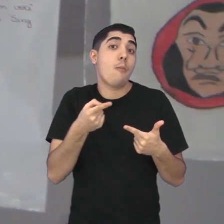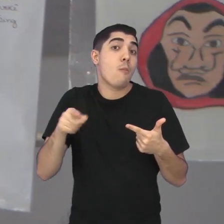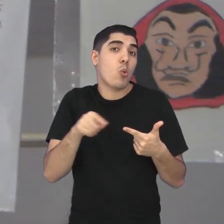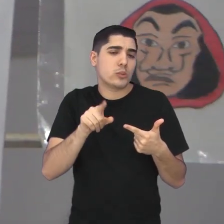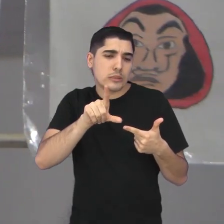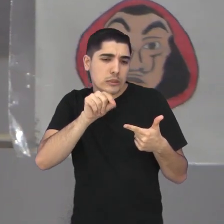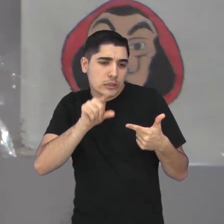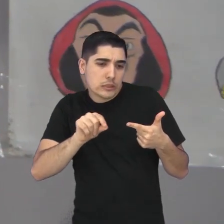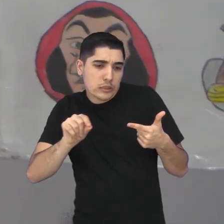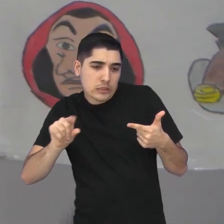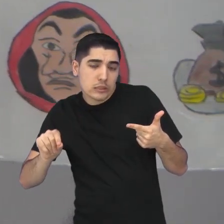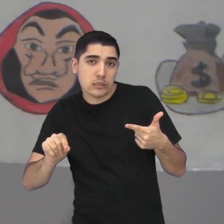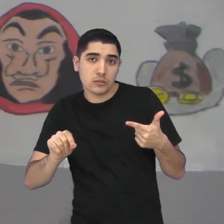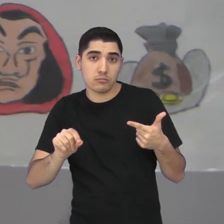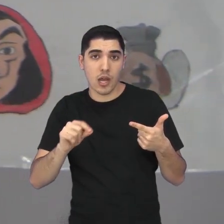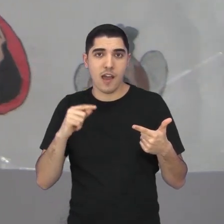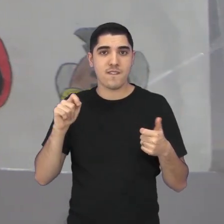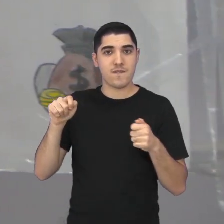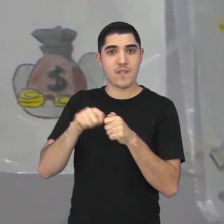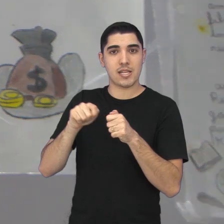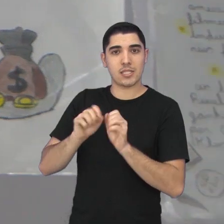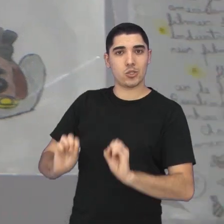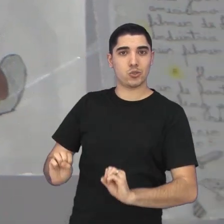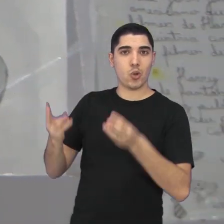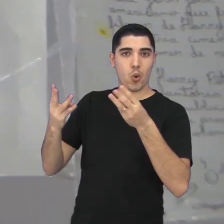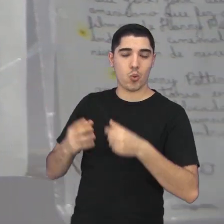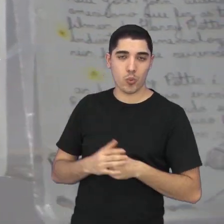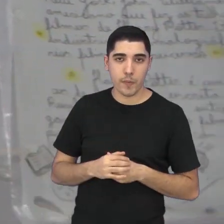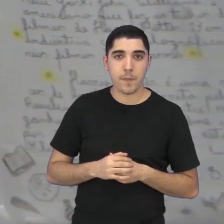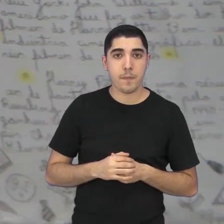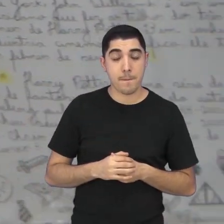selecionar para a gente poder fazer o nosso show.